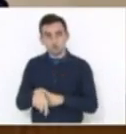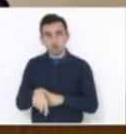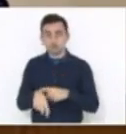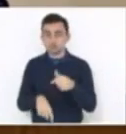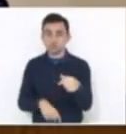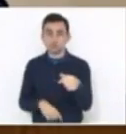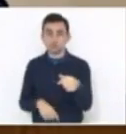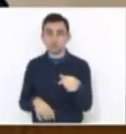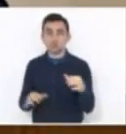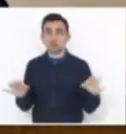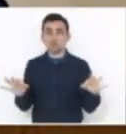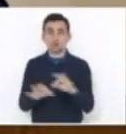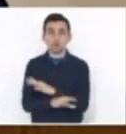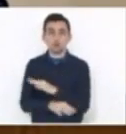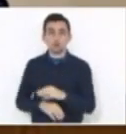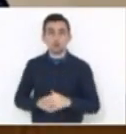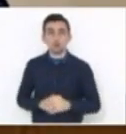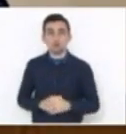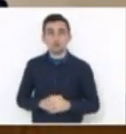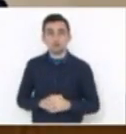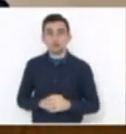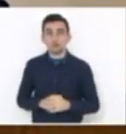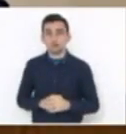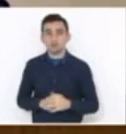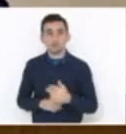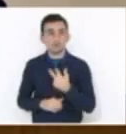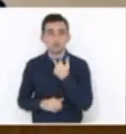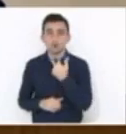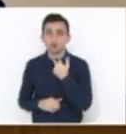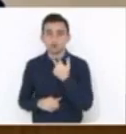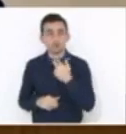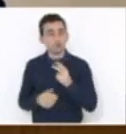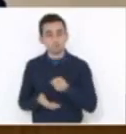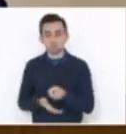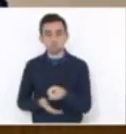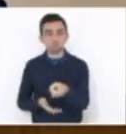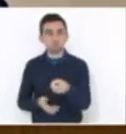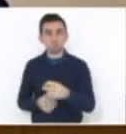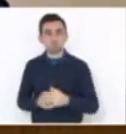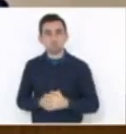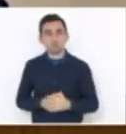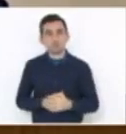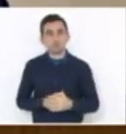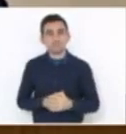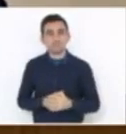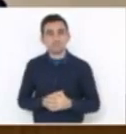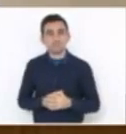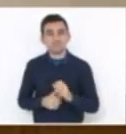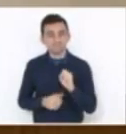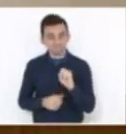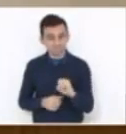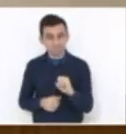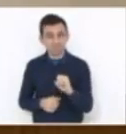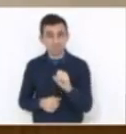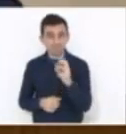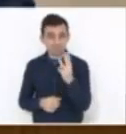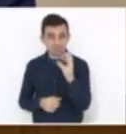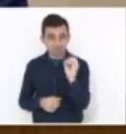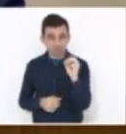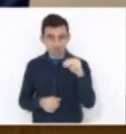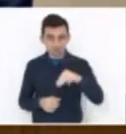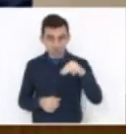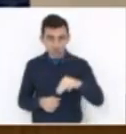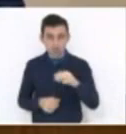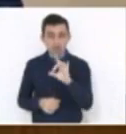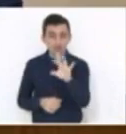sessão. Regimentalmente, nós não temos como prorugar. Quero dizer o seguinte, se nós evacuar meia hora a cada, para cada